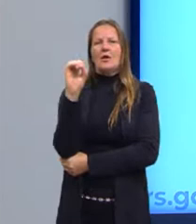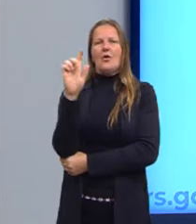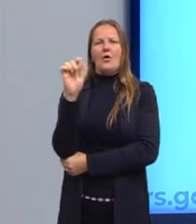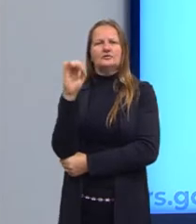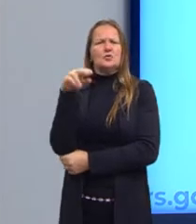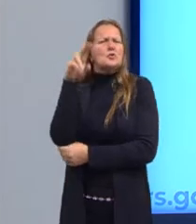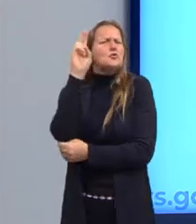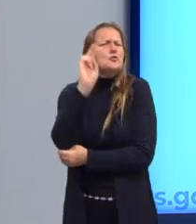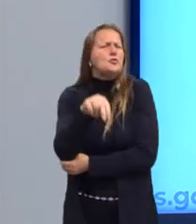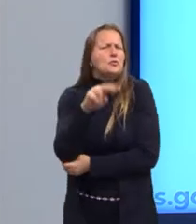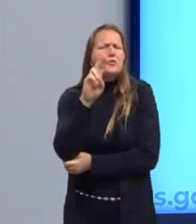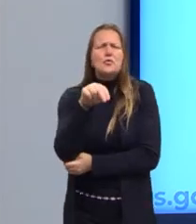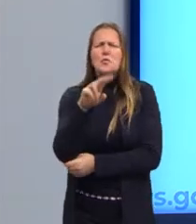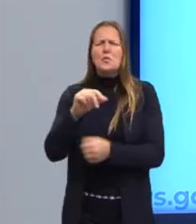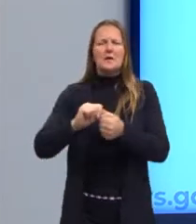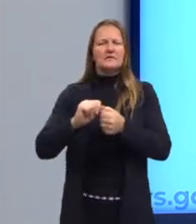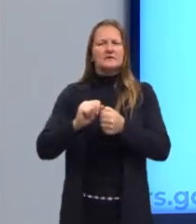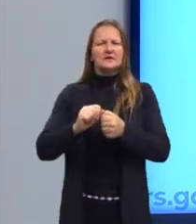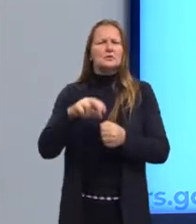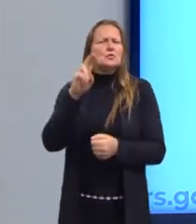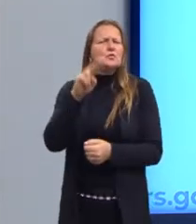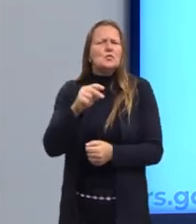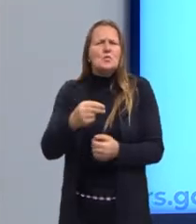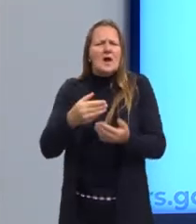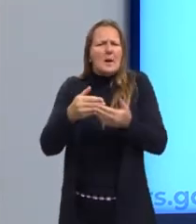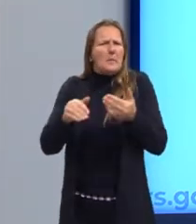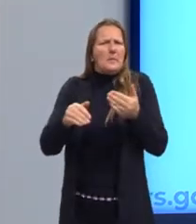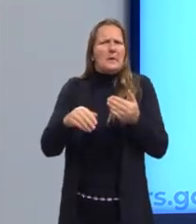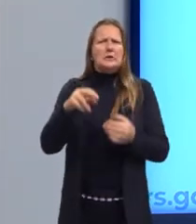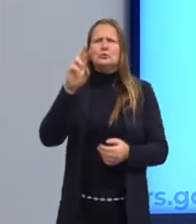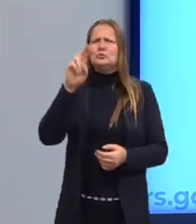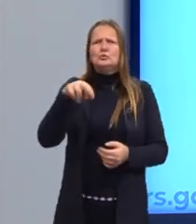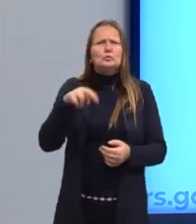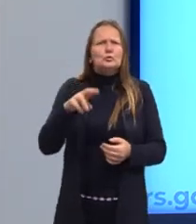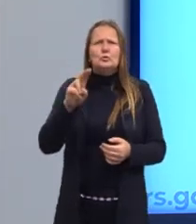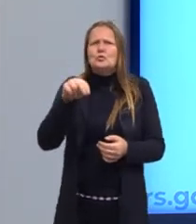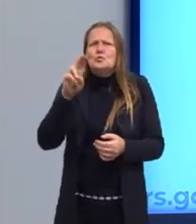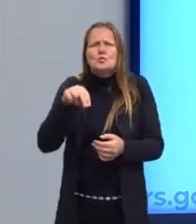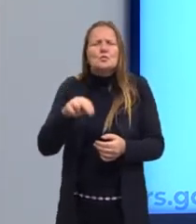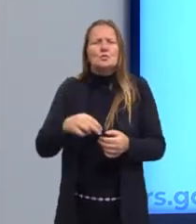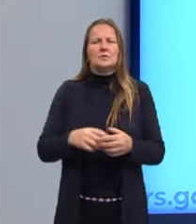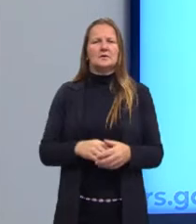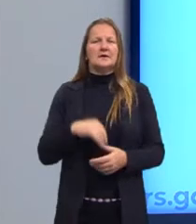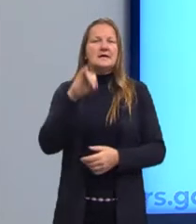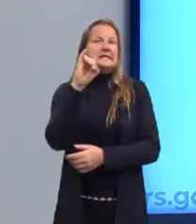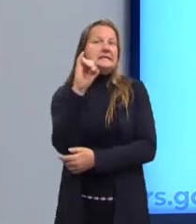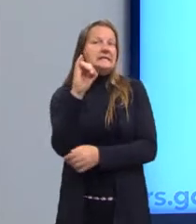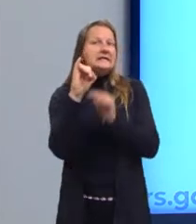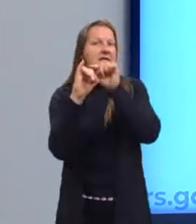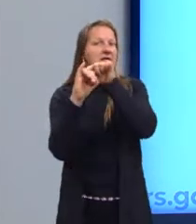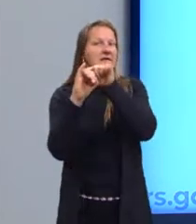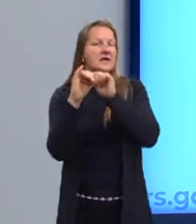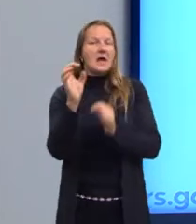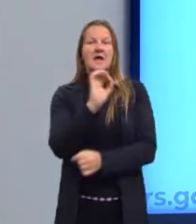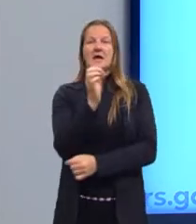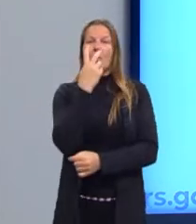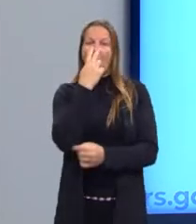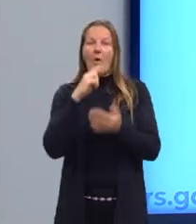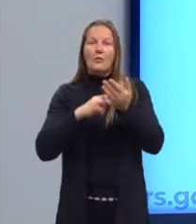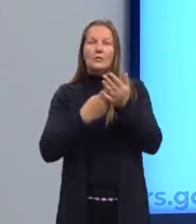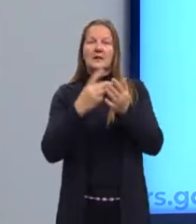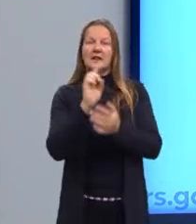jamais faria isso. É irrazoável, é descabido. A gente ouve muito esses termos no nosso dia a dia, né? Muito